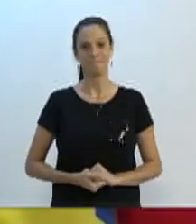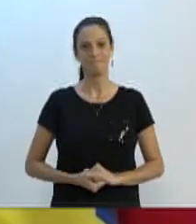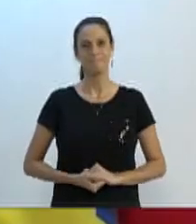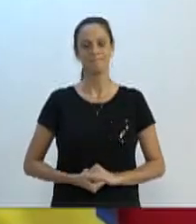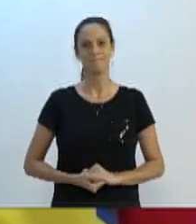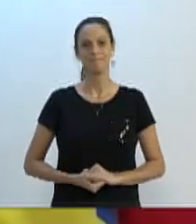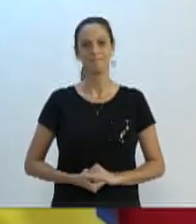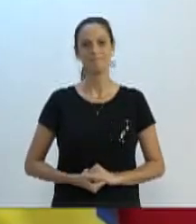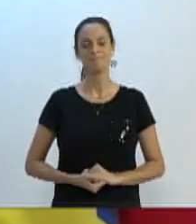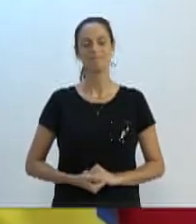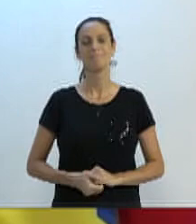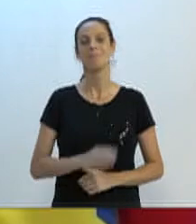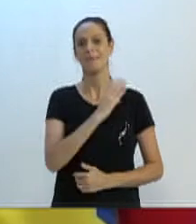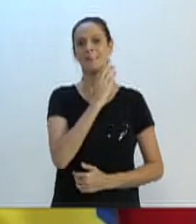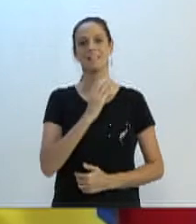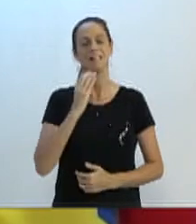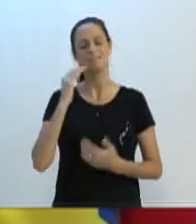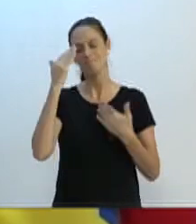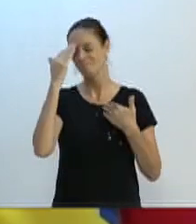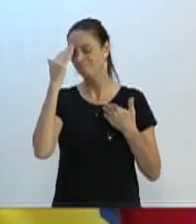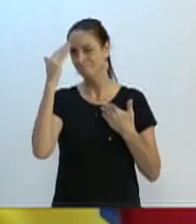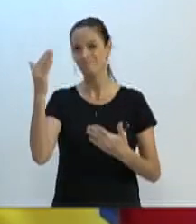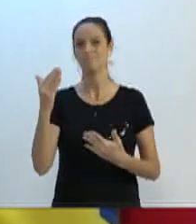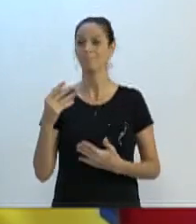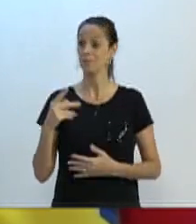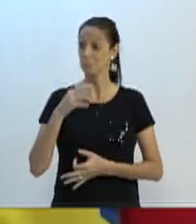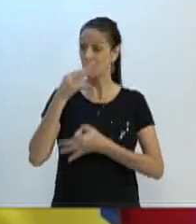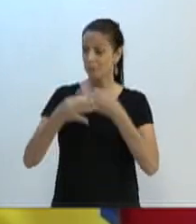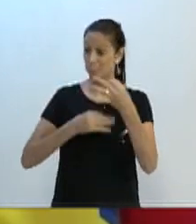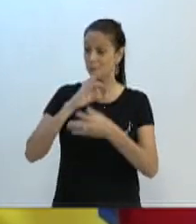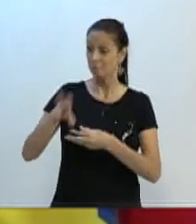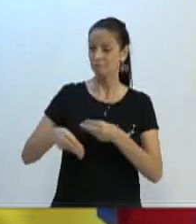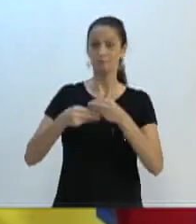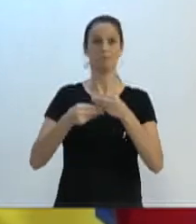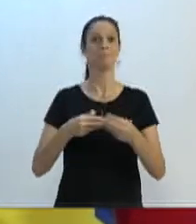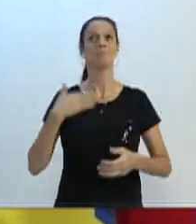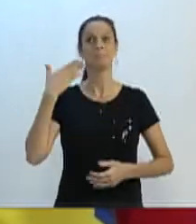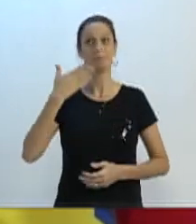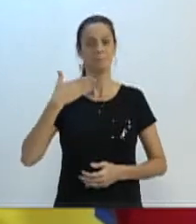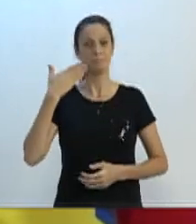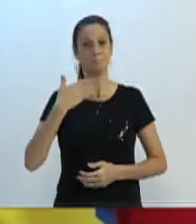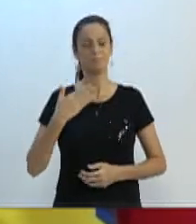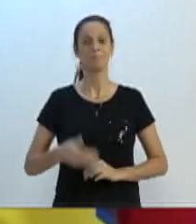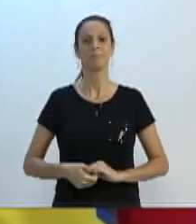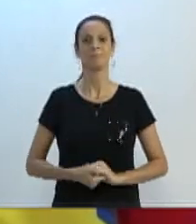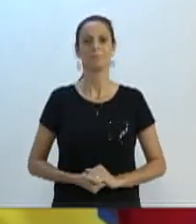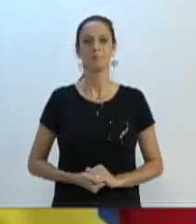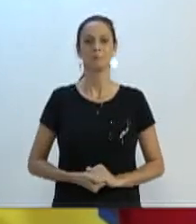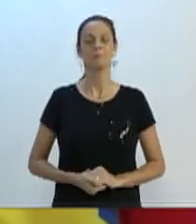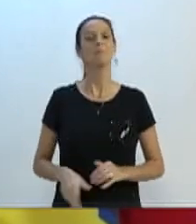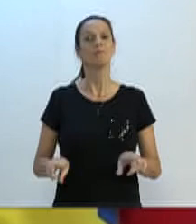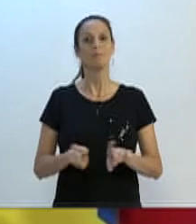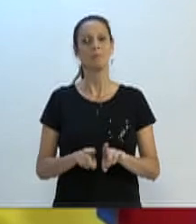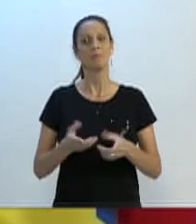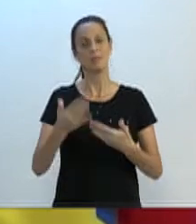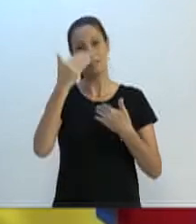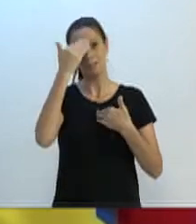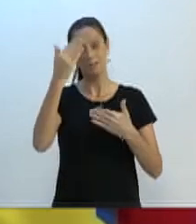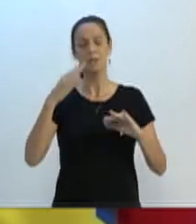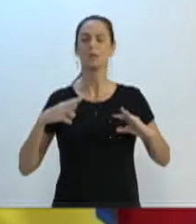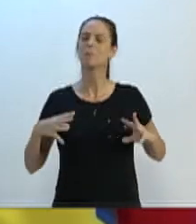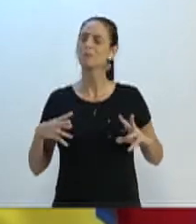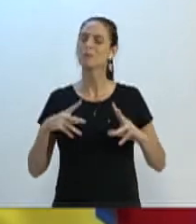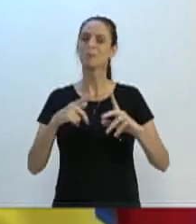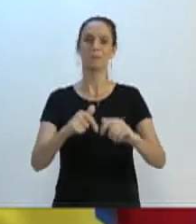Obrigado, vereador César Sim. Incluo a sua fala no meu pronunciamento. Eu quero agradecer também a todos os